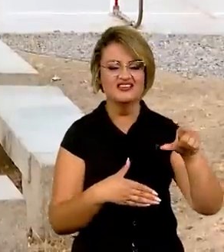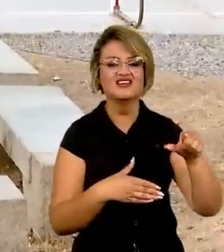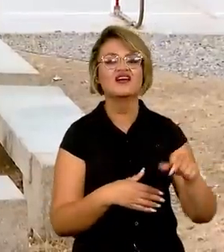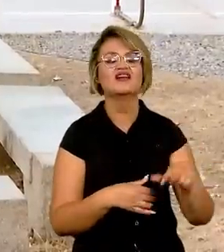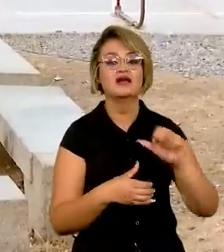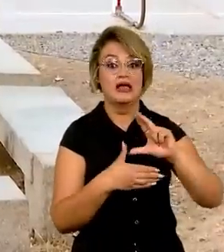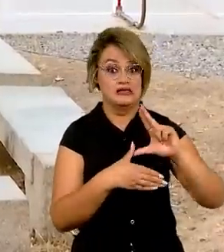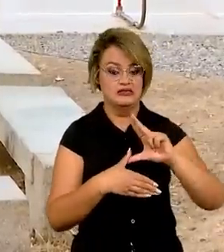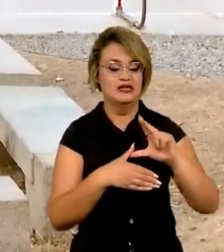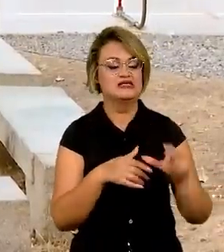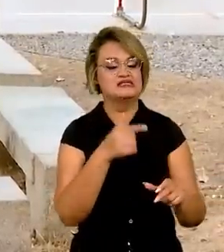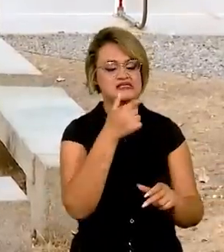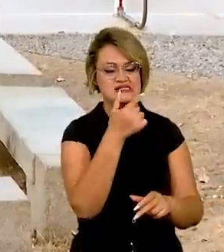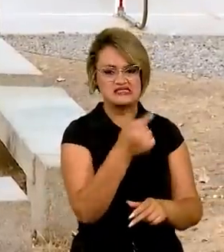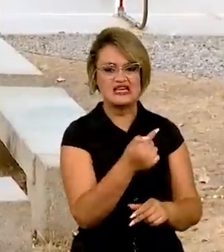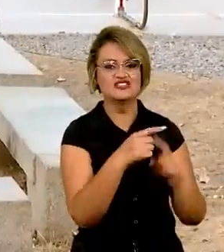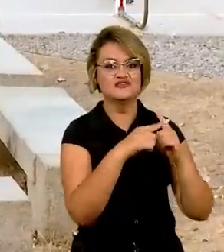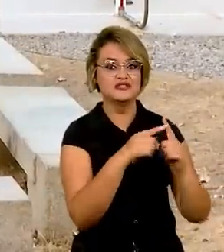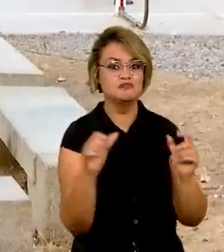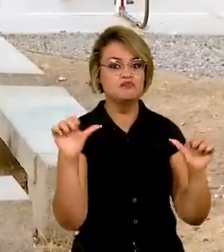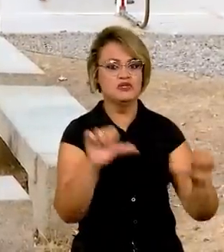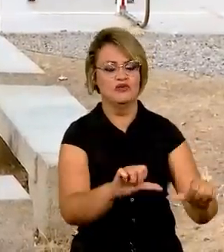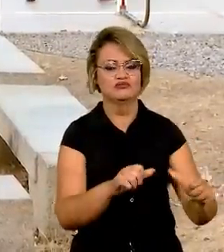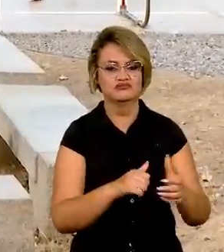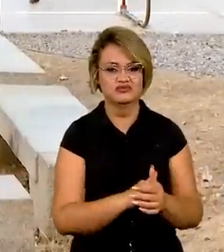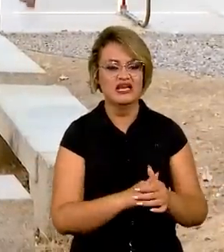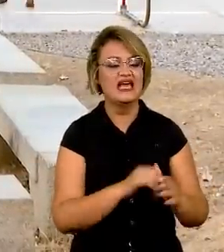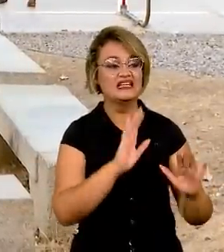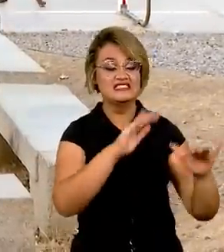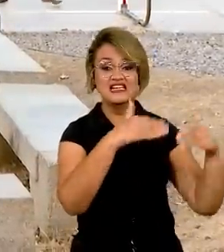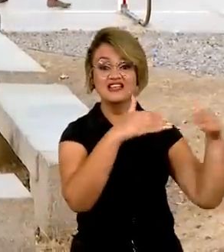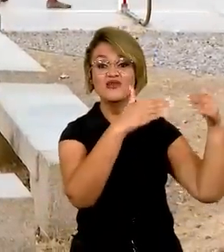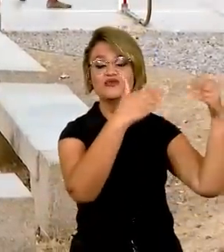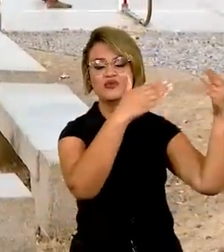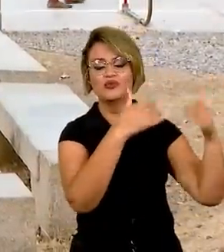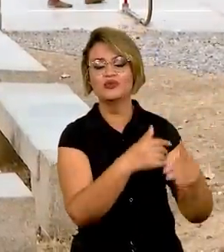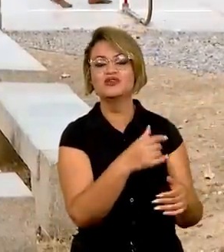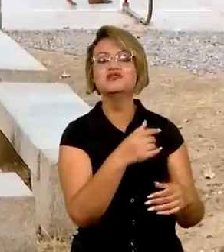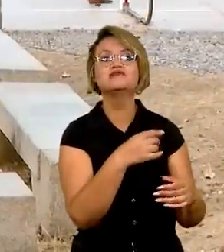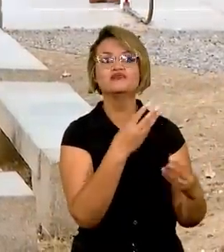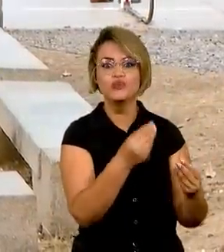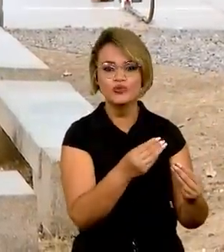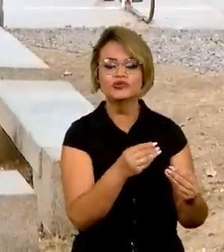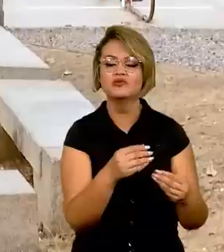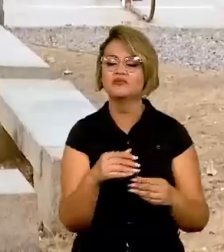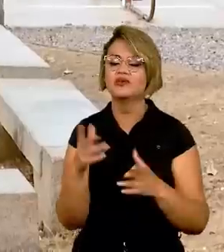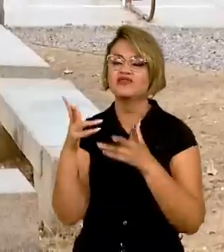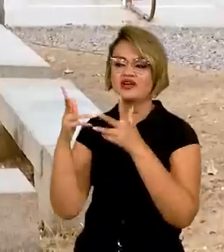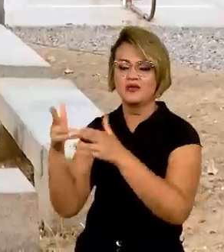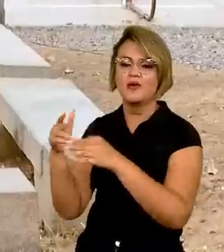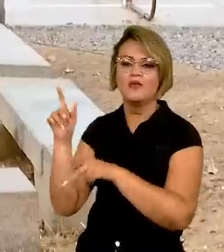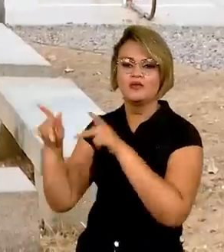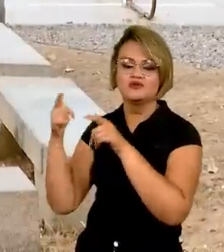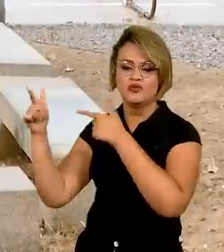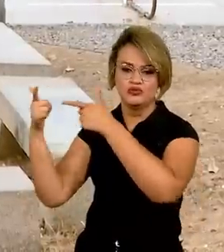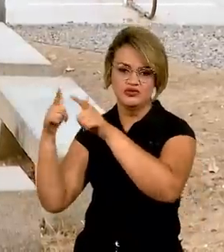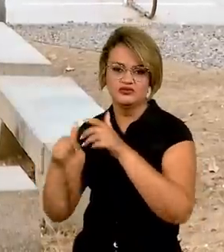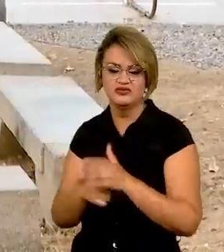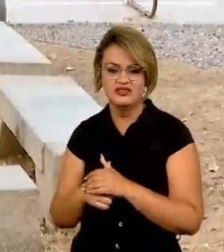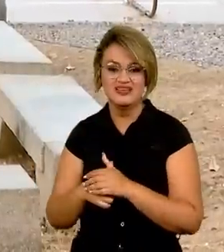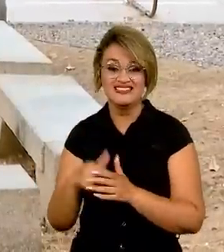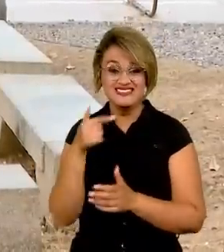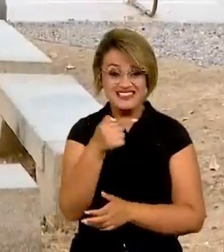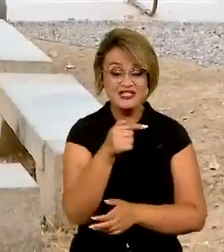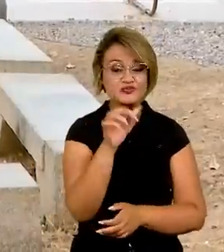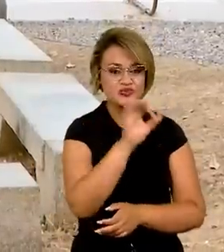precisariam crescer 5% ao ano só para atender o ritmo de crescimento de suas populações. 7%